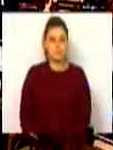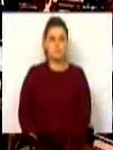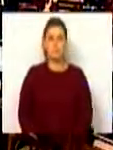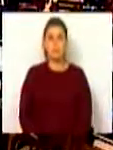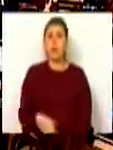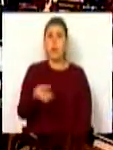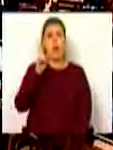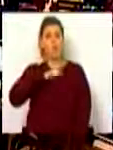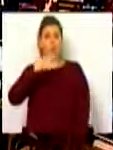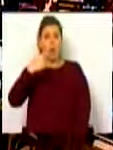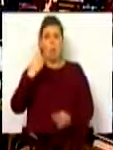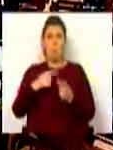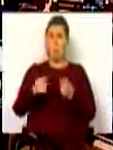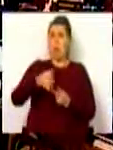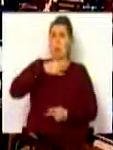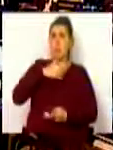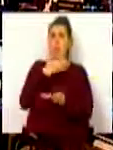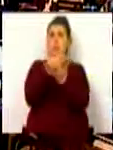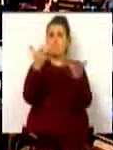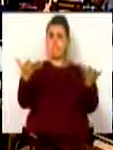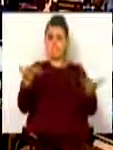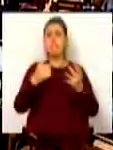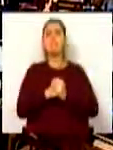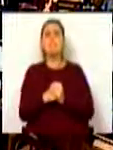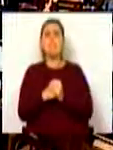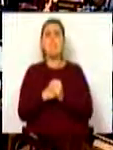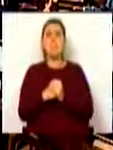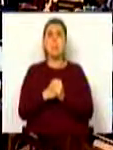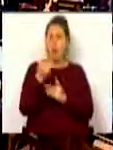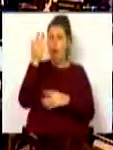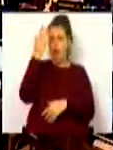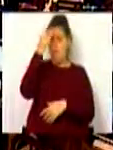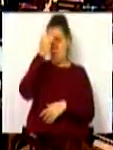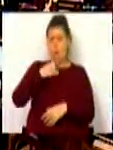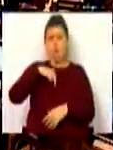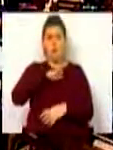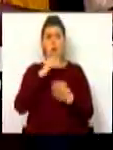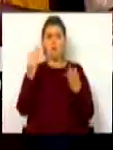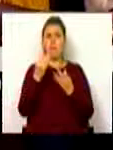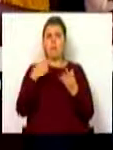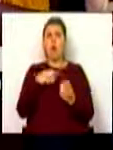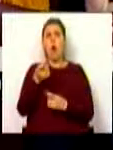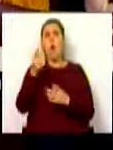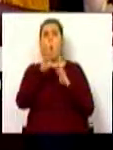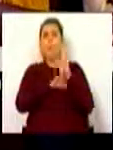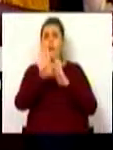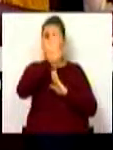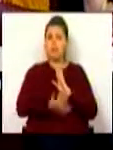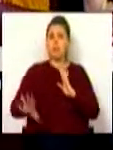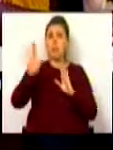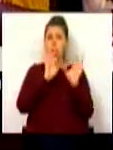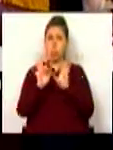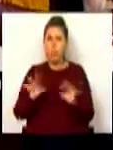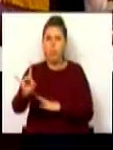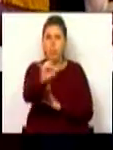Sr. Presidente, Sras. e Srs. Deputados, no nosso entender, o PNPOT, Programa Nacional de Políticas de Ordem do